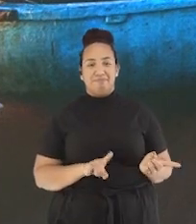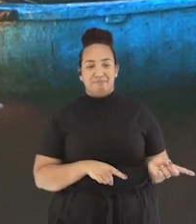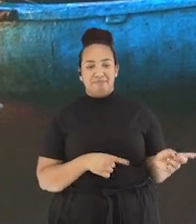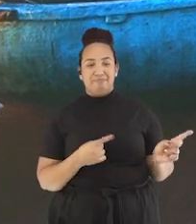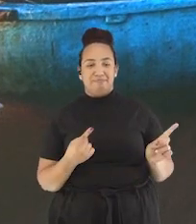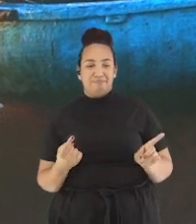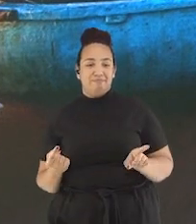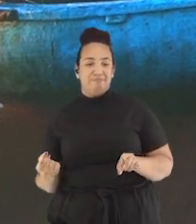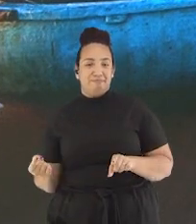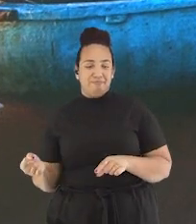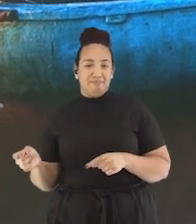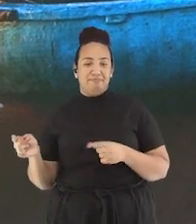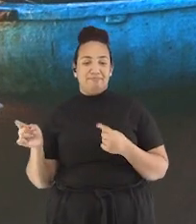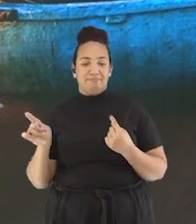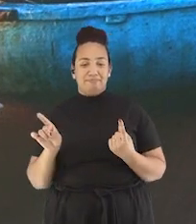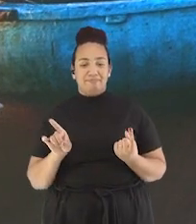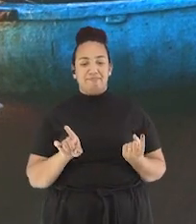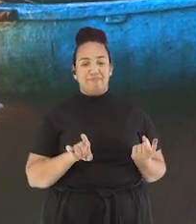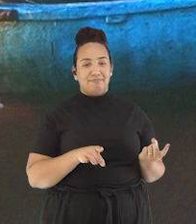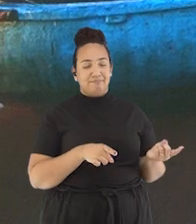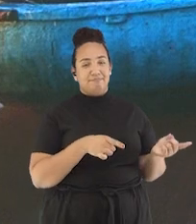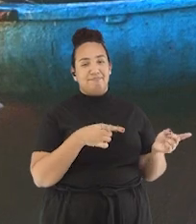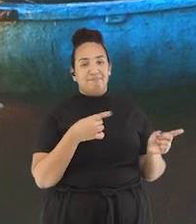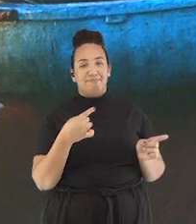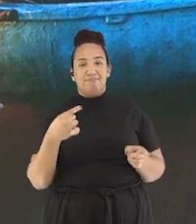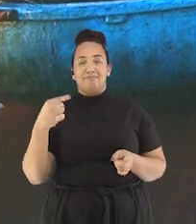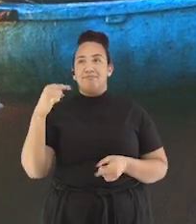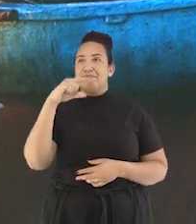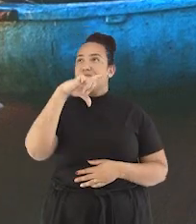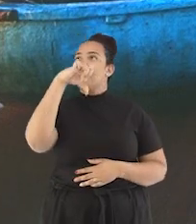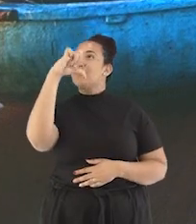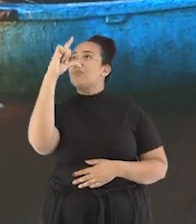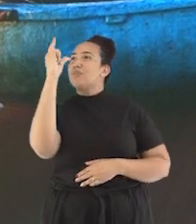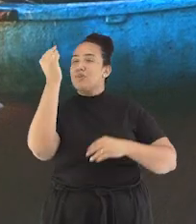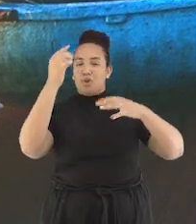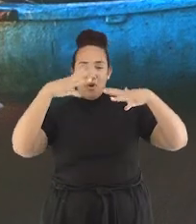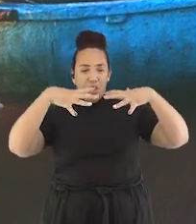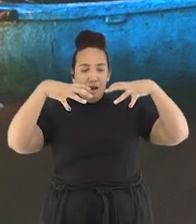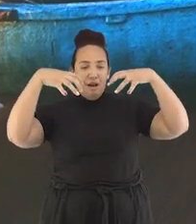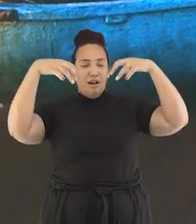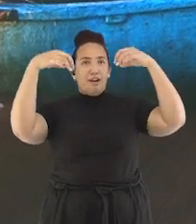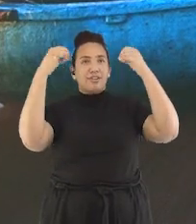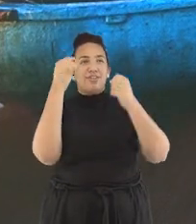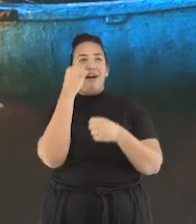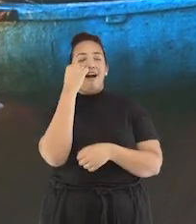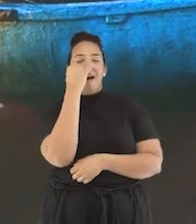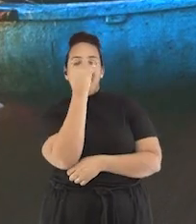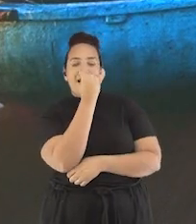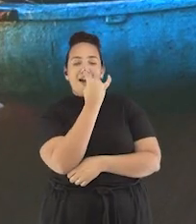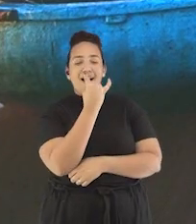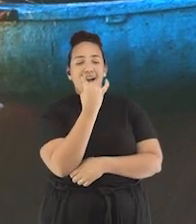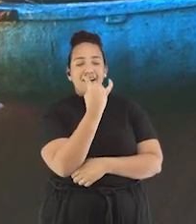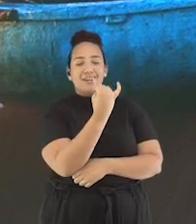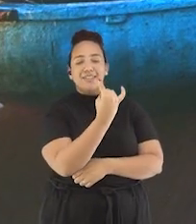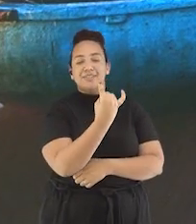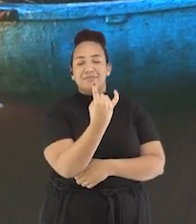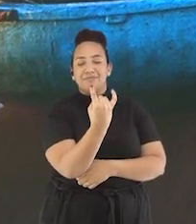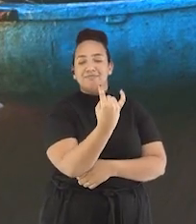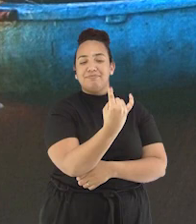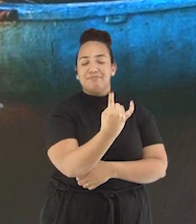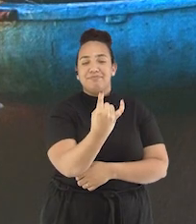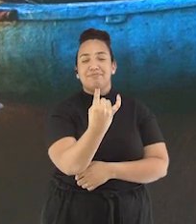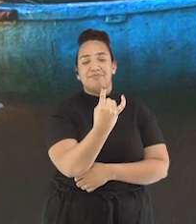Seus olhos em noite de lua Até parece um encanto São Sebastião tá mandando